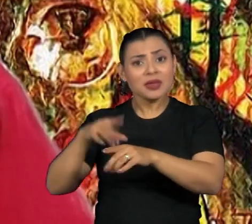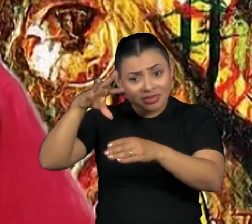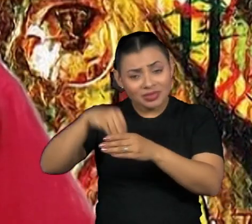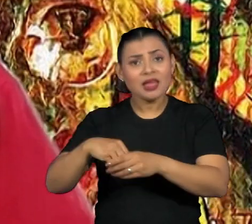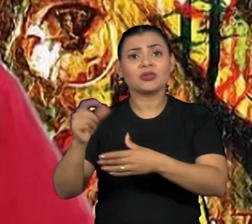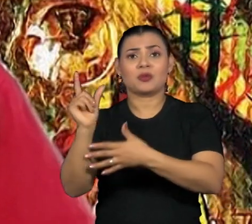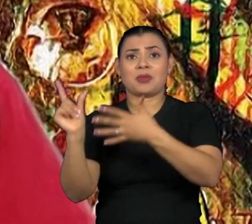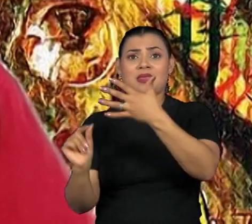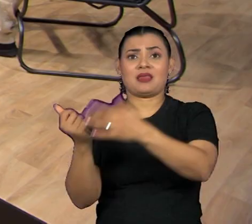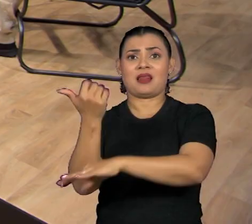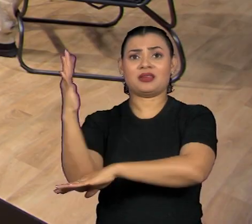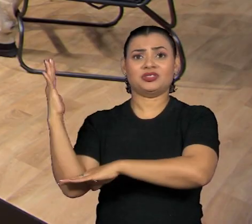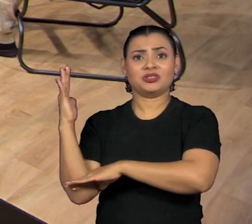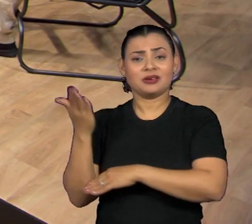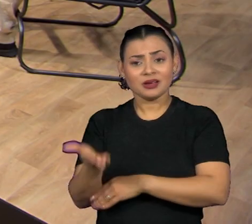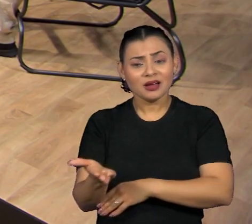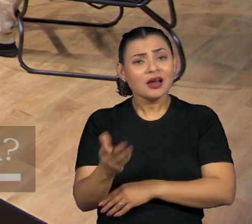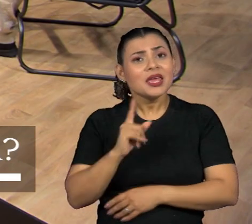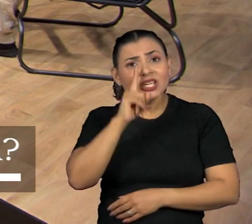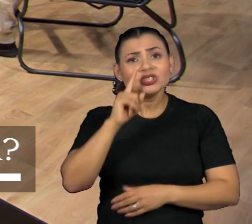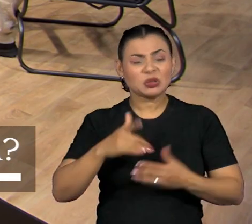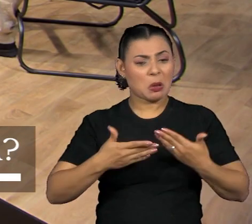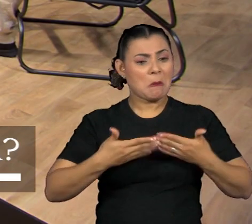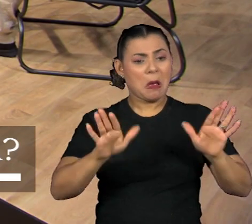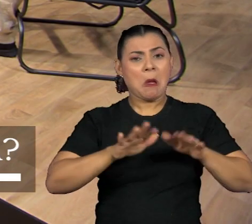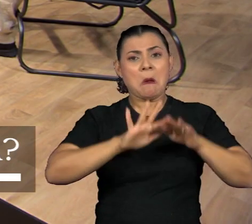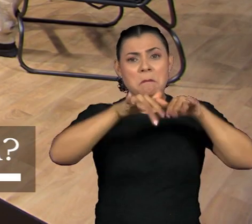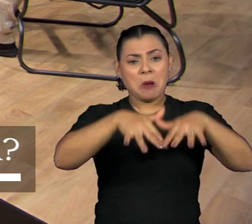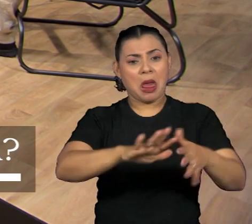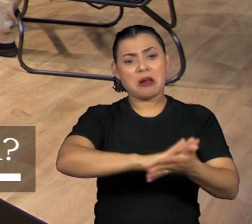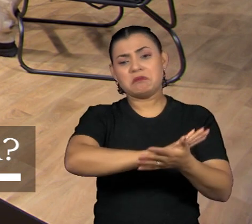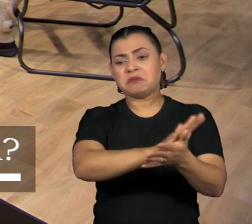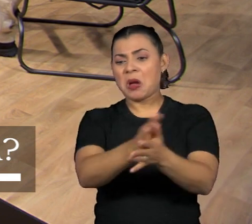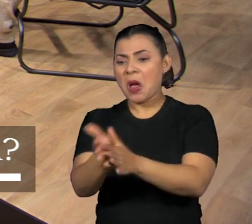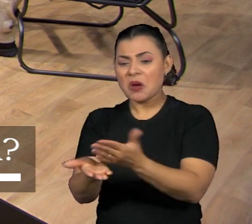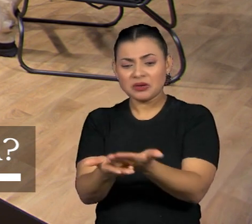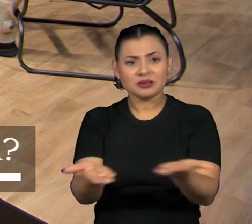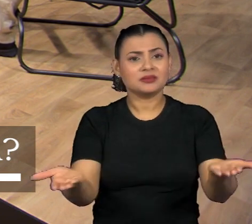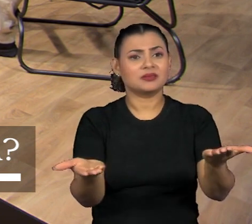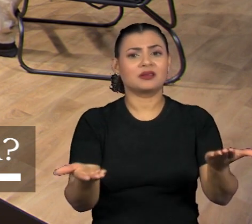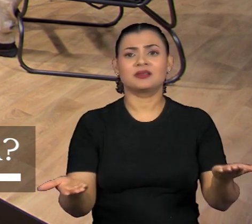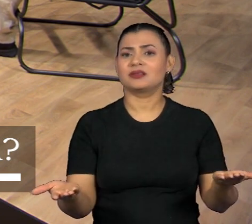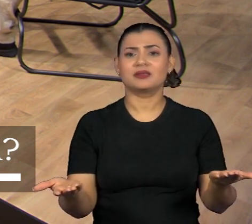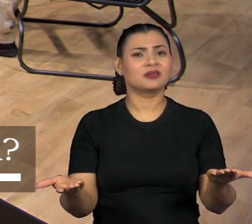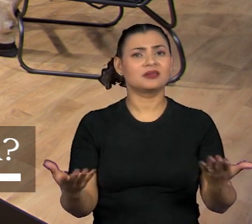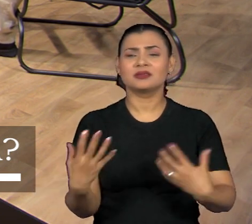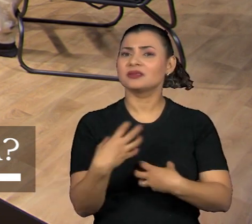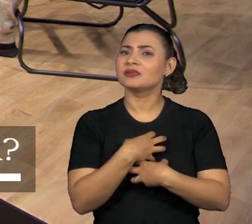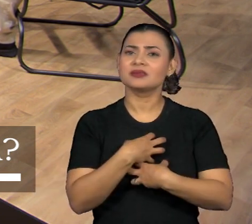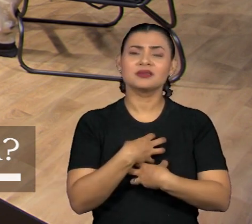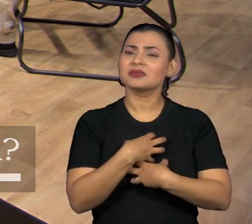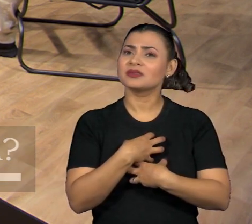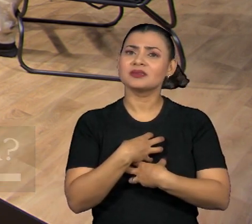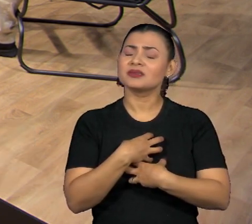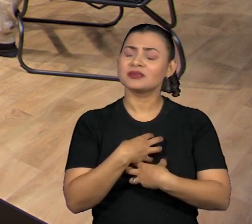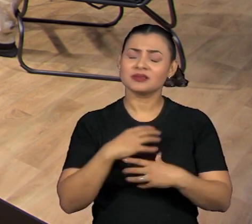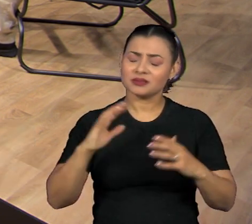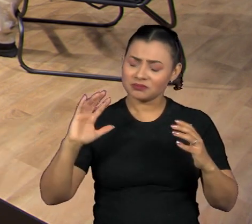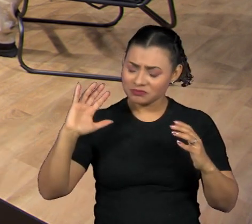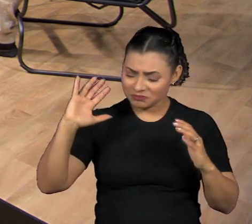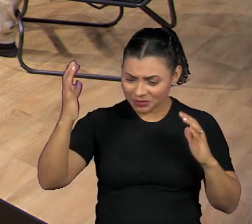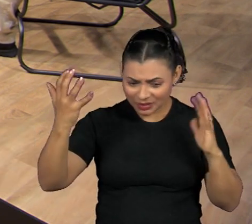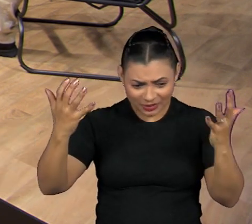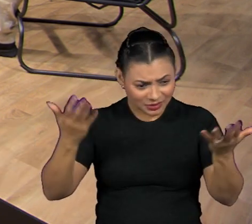bioma da Mata Atlântica, que estão aí em risco de romper por completo. E isso vem nos causando uma